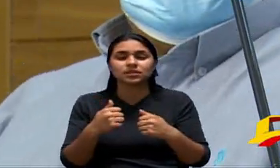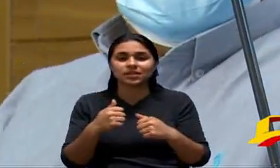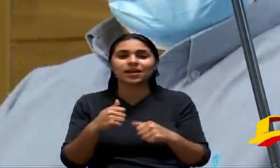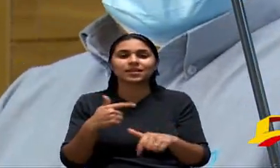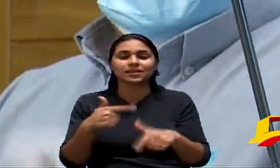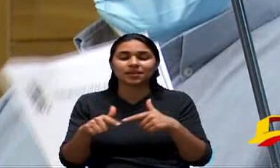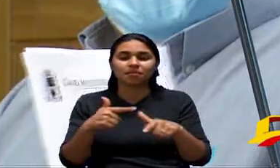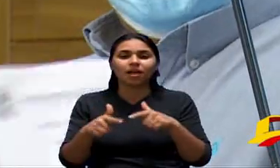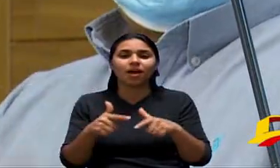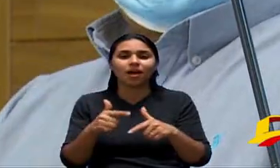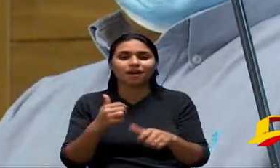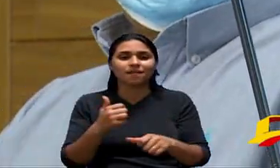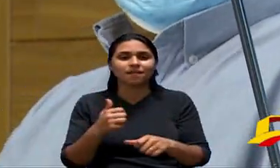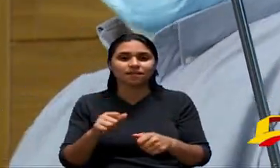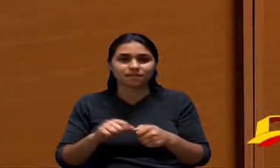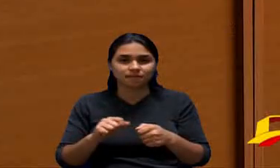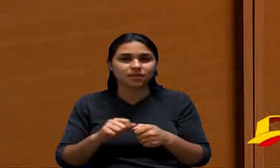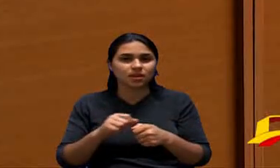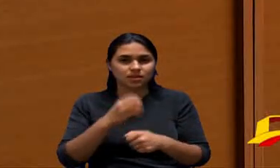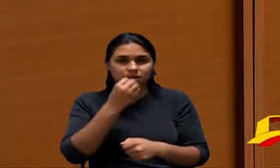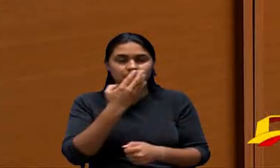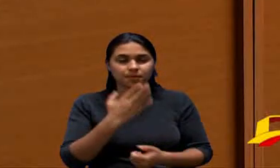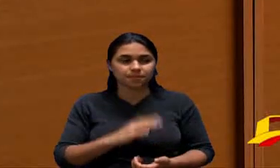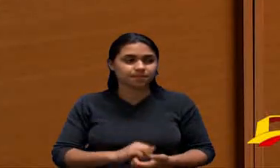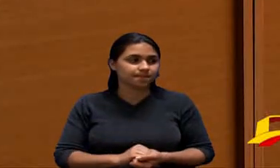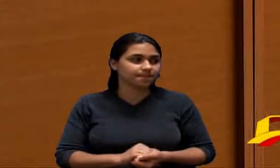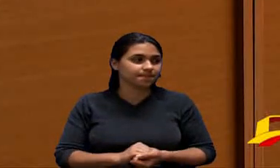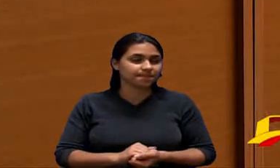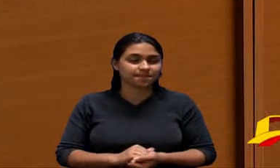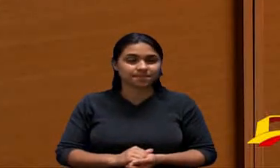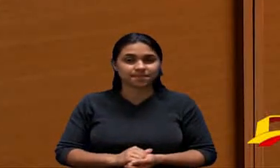parte dele e pode contar com a gente obrigado